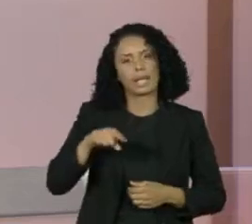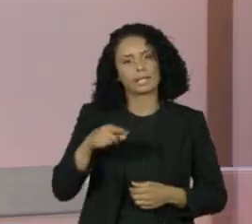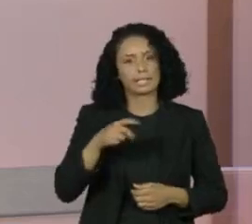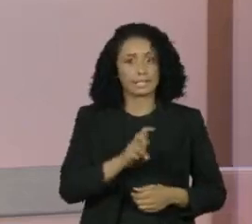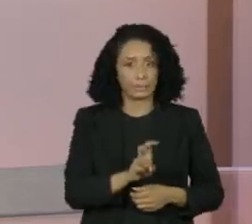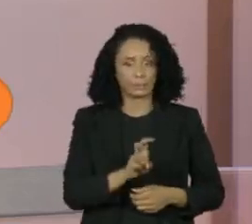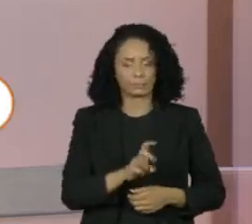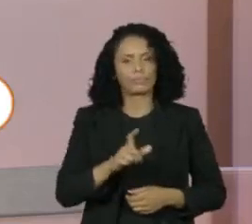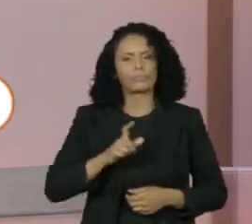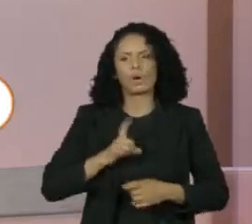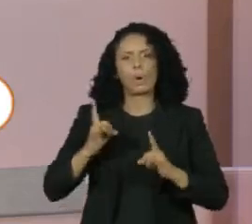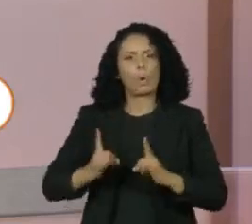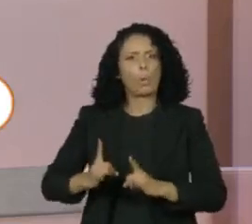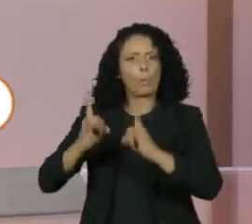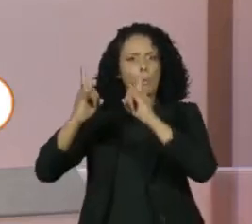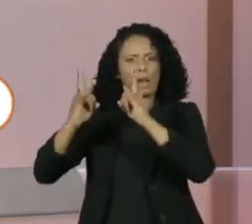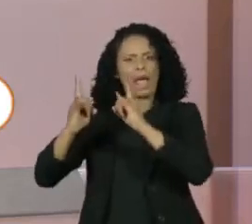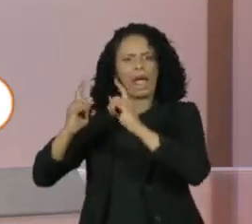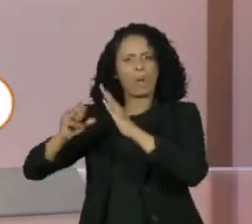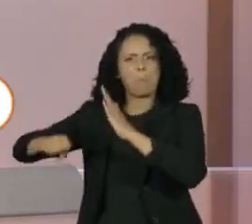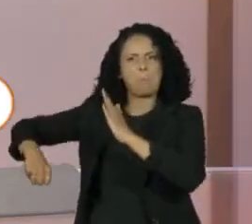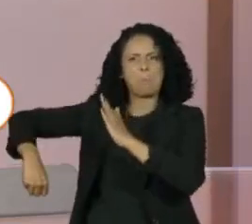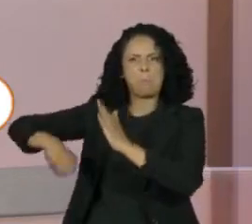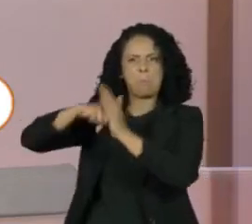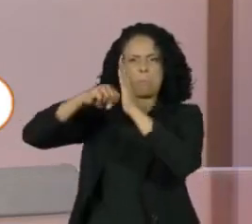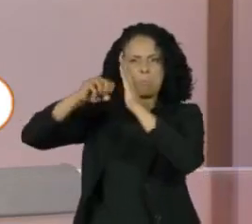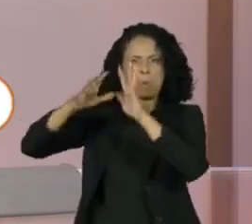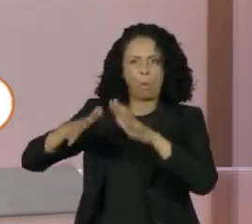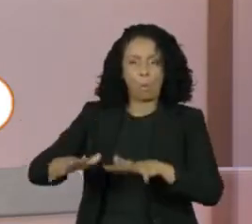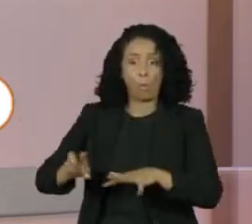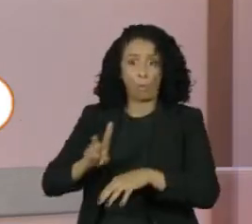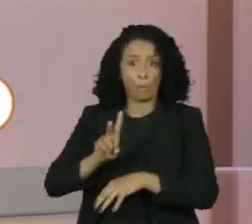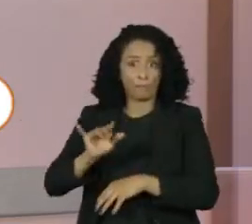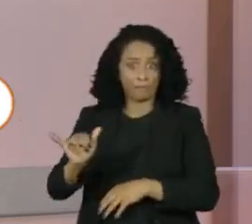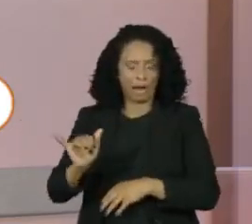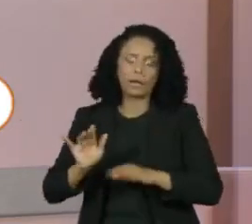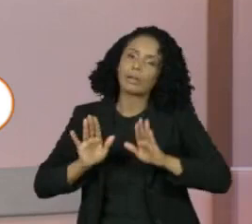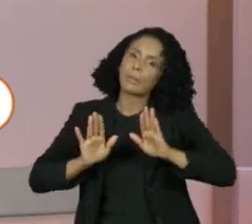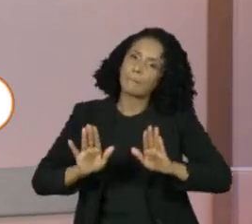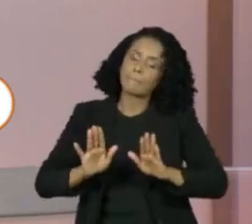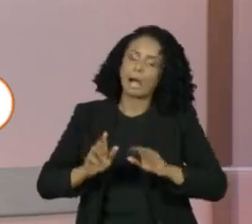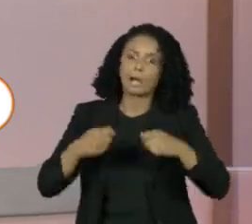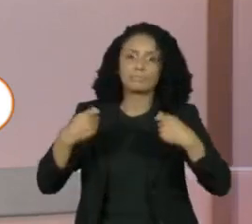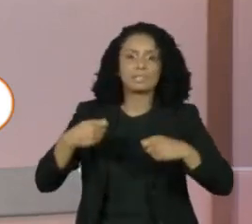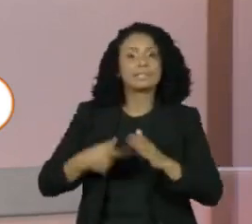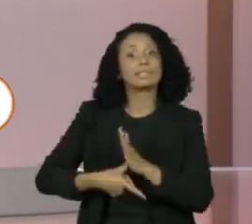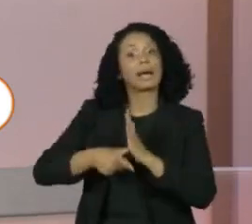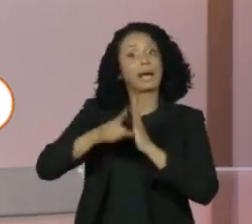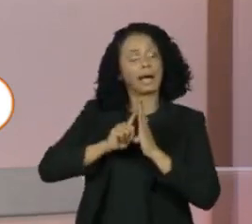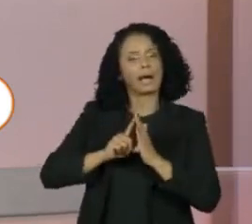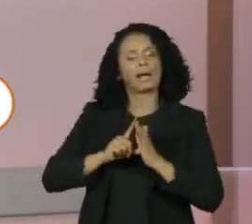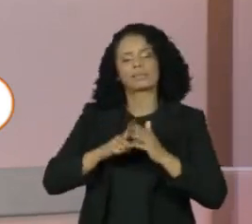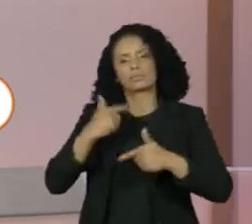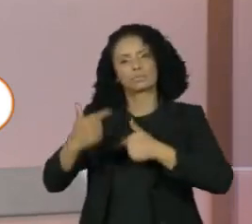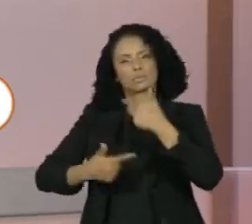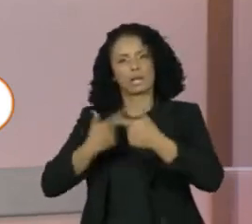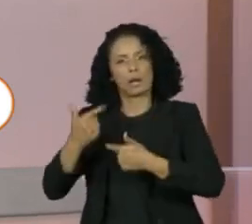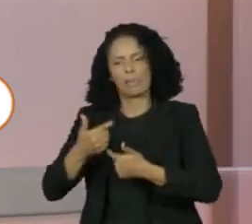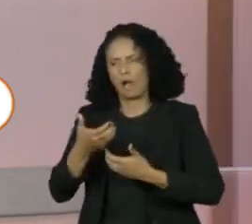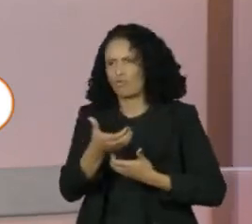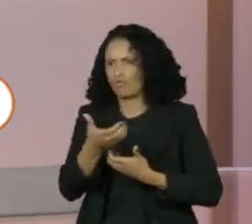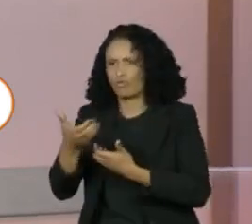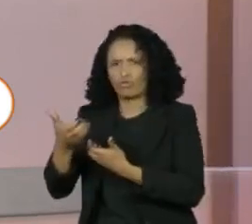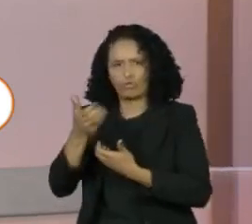Demolição do prédio consumido pelas chamas no centro da cidade ainda depende do encerramento dos trabalhos do Corpo de